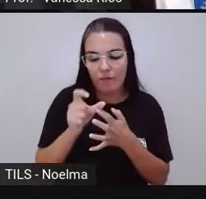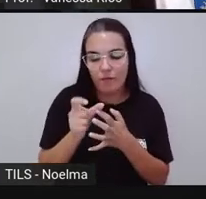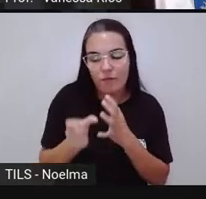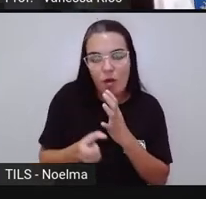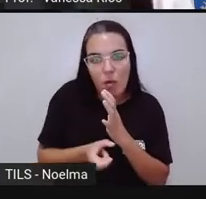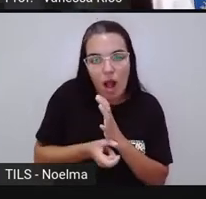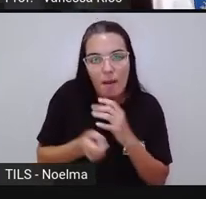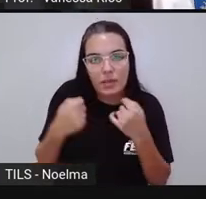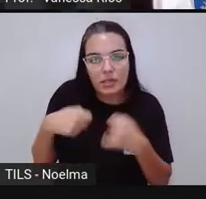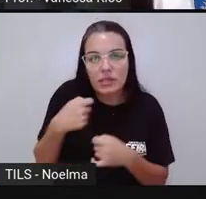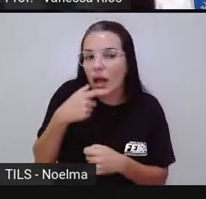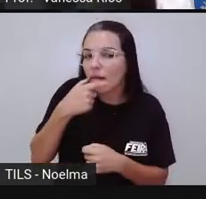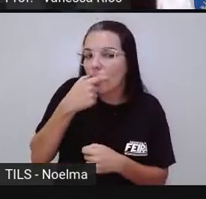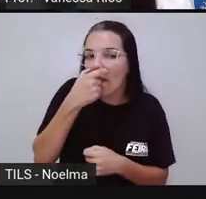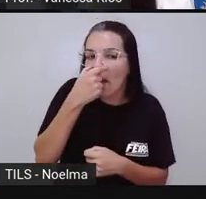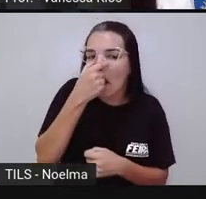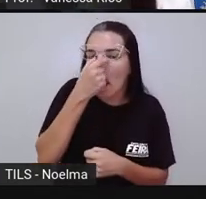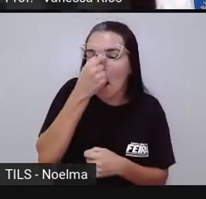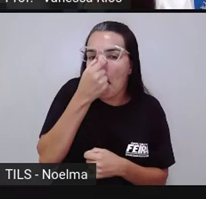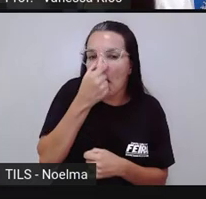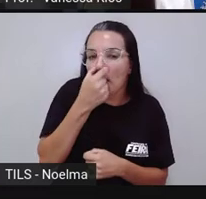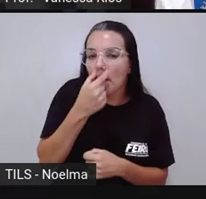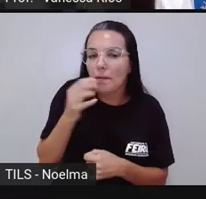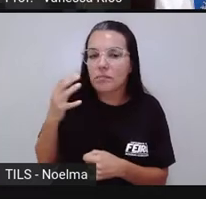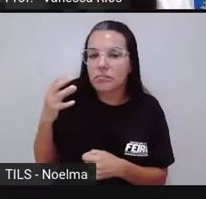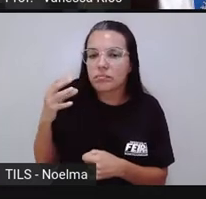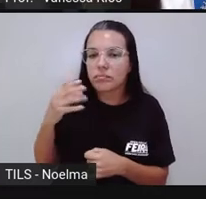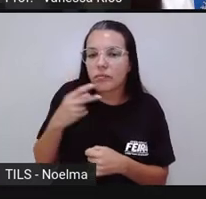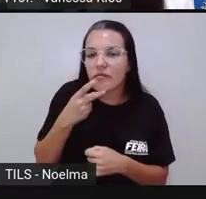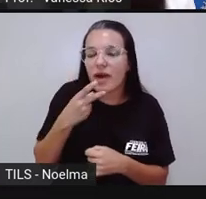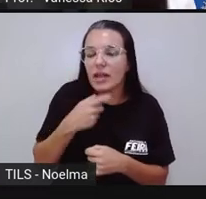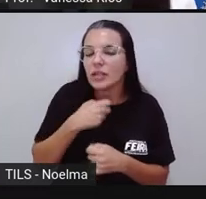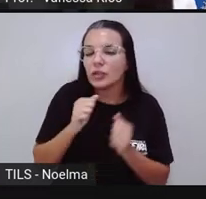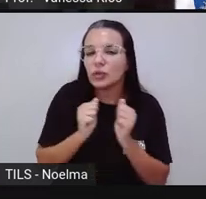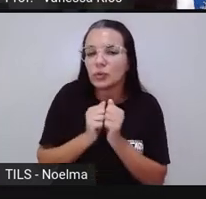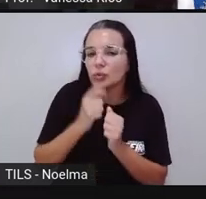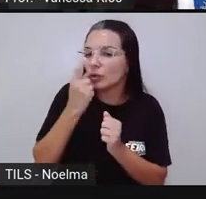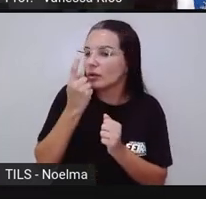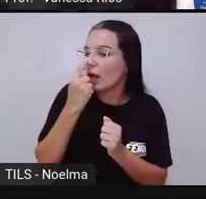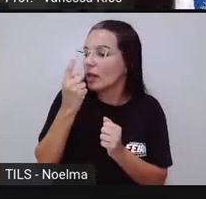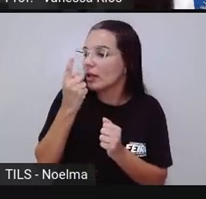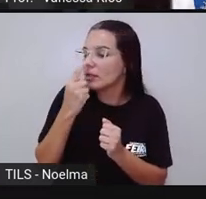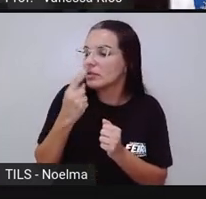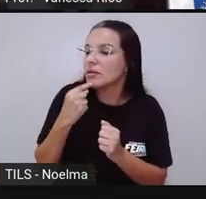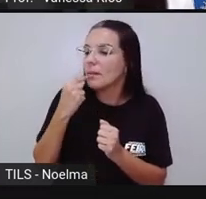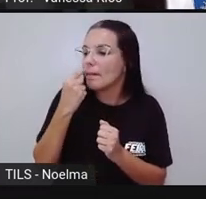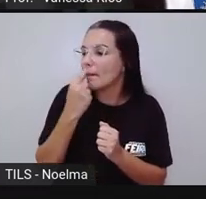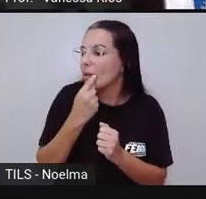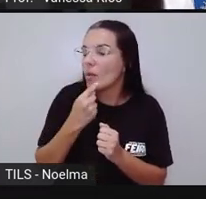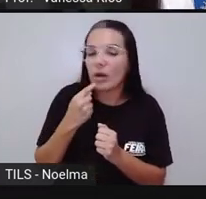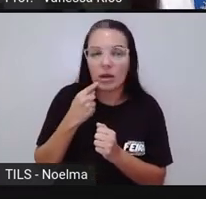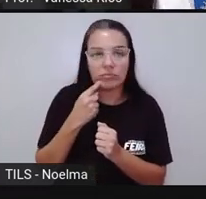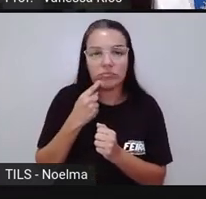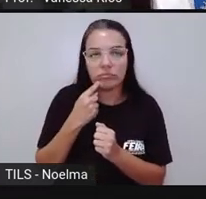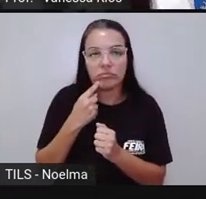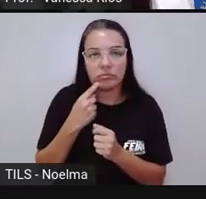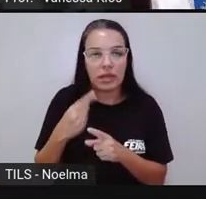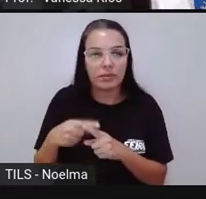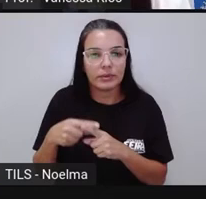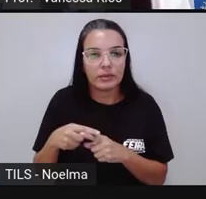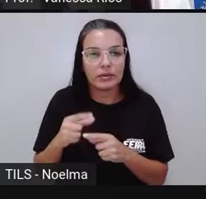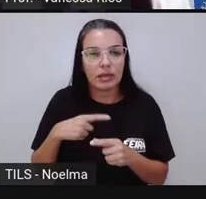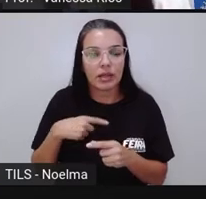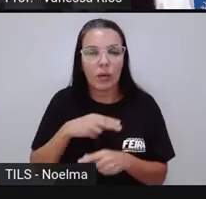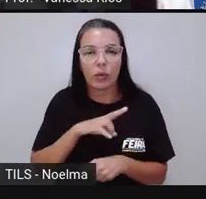Então, além de identificar a tonicidade, o som também produzido pelas vogais com o acento